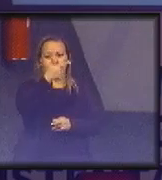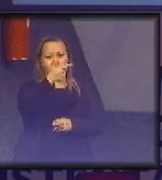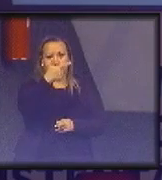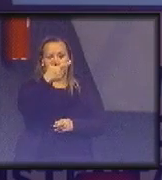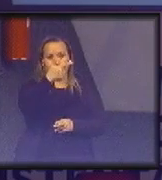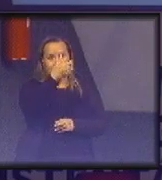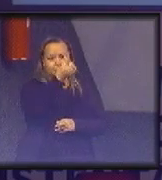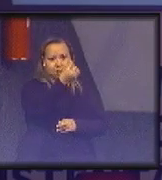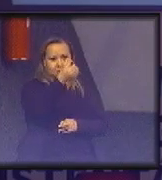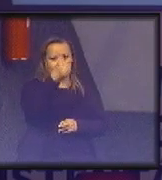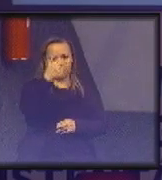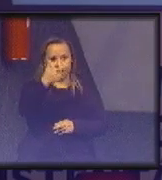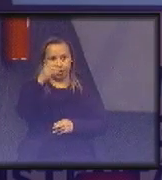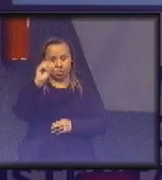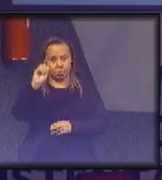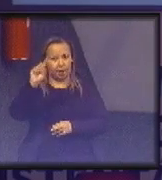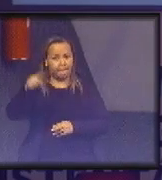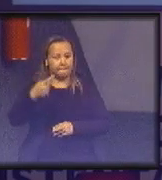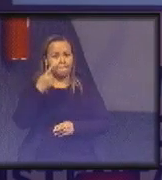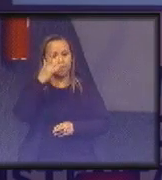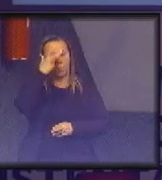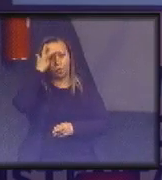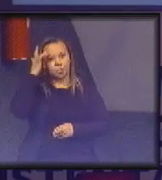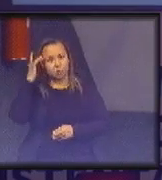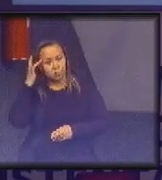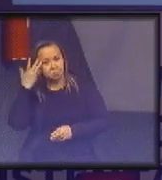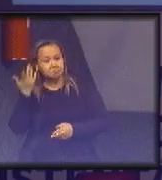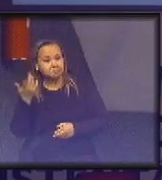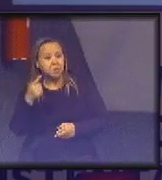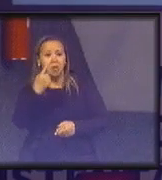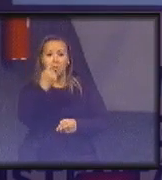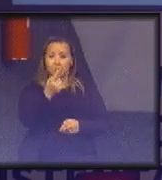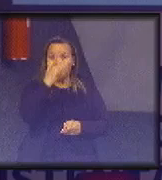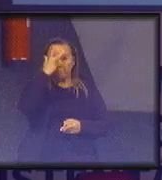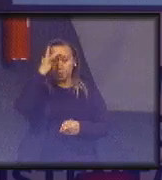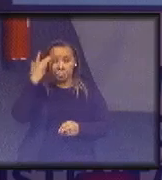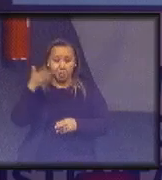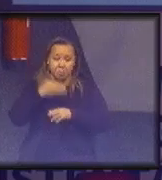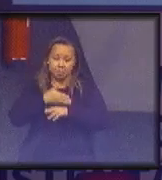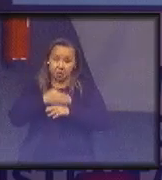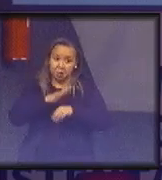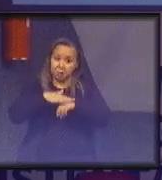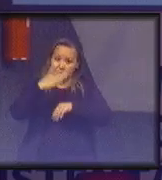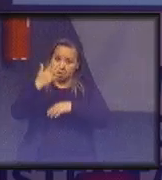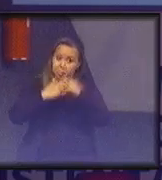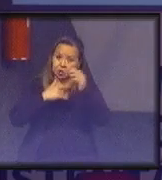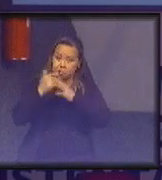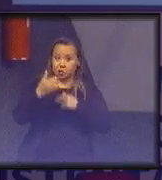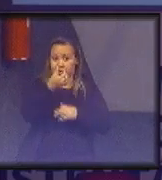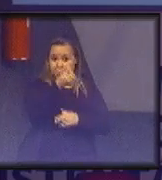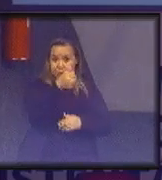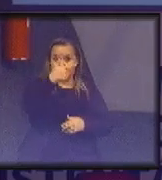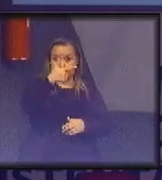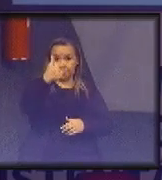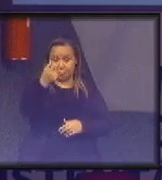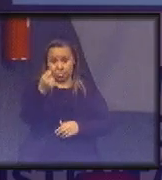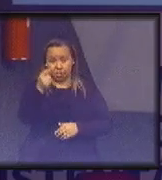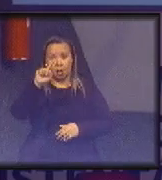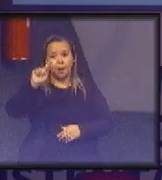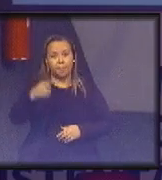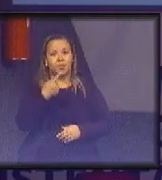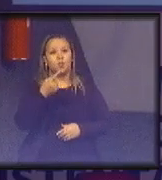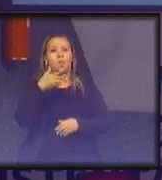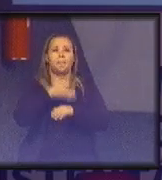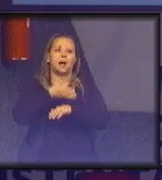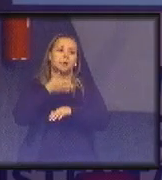porque uma mesma pessoa pode participar mais de uma vez de mais de uma ação. Então, 620 mil participações. É um